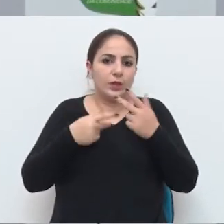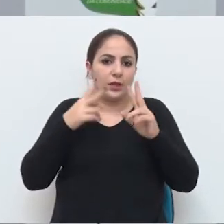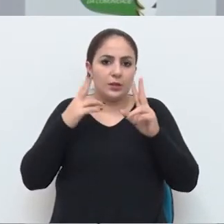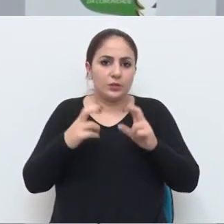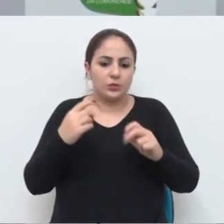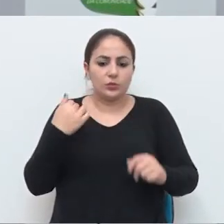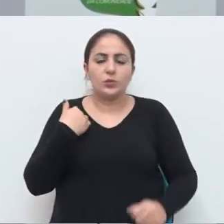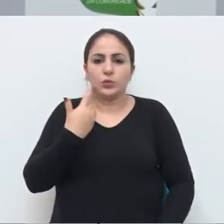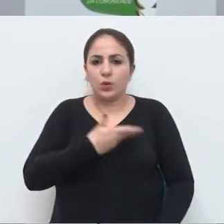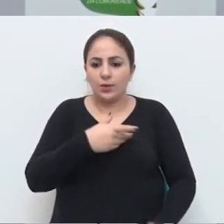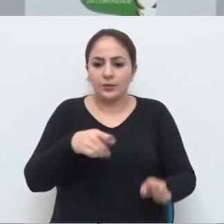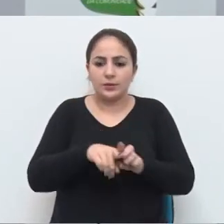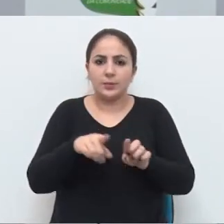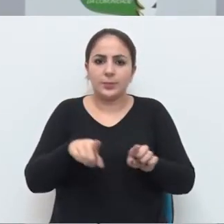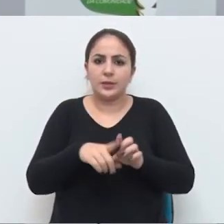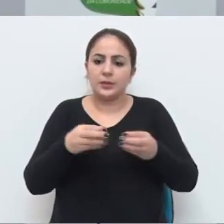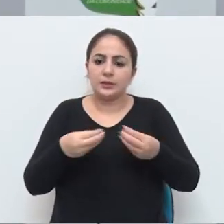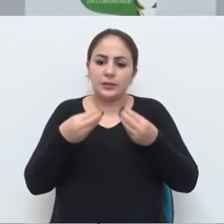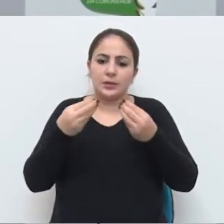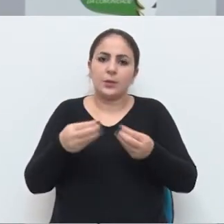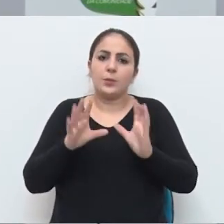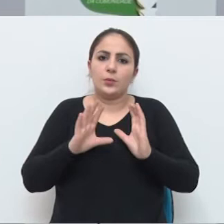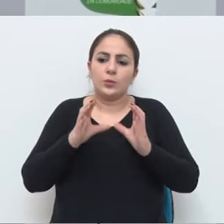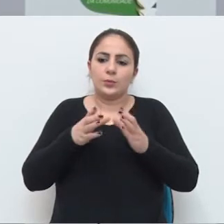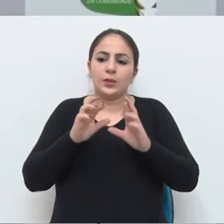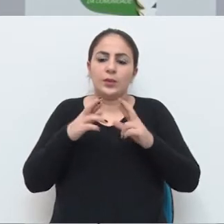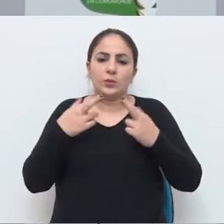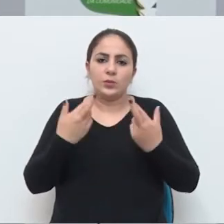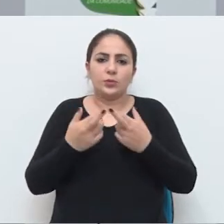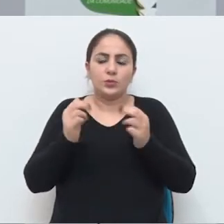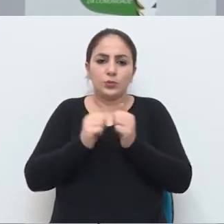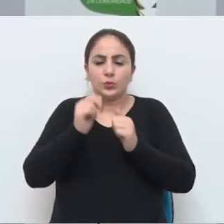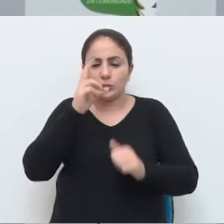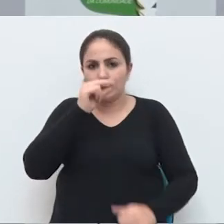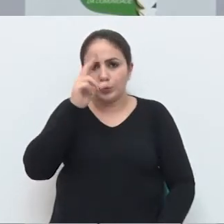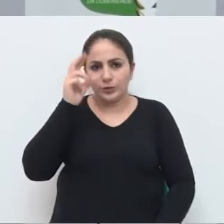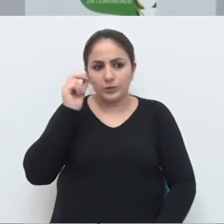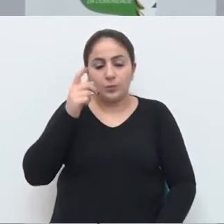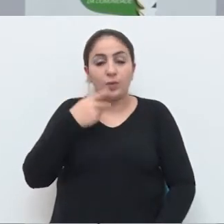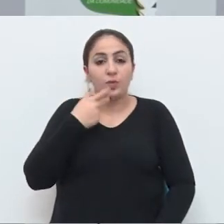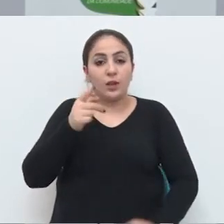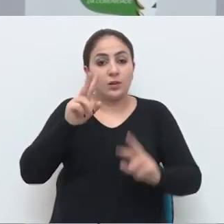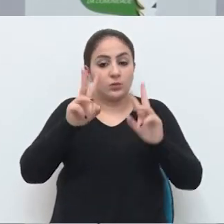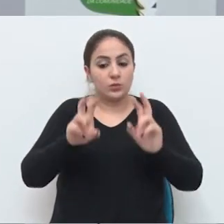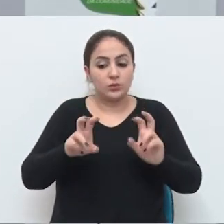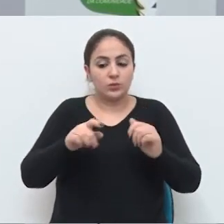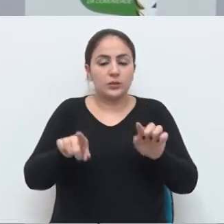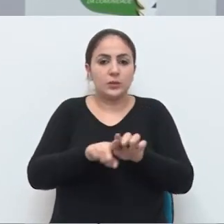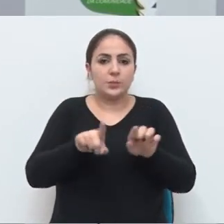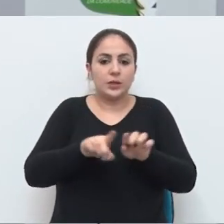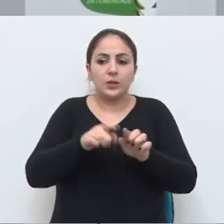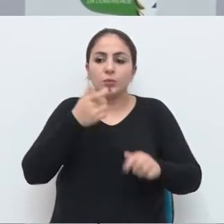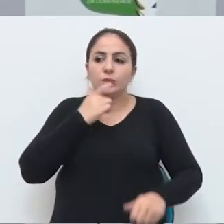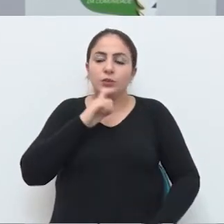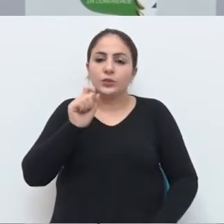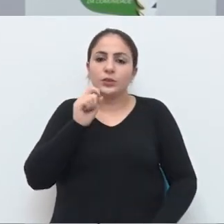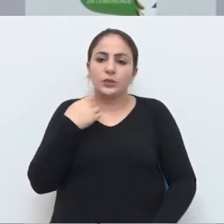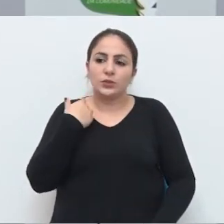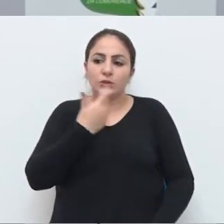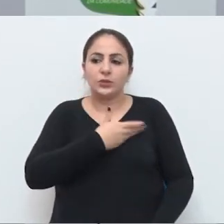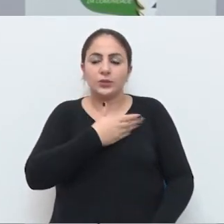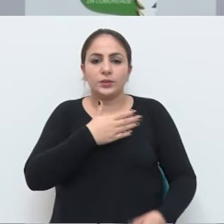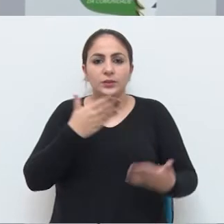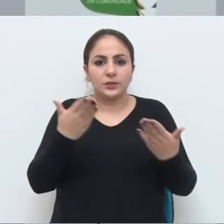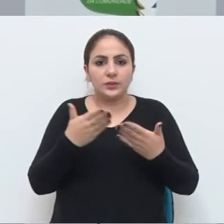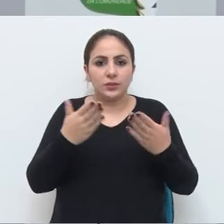tratar disso. Nós mesmos encaminhamos um conjunto de reuniões com o Executivo Municipal para tratar desse assunto e parece que agora nós